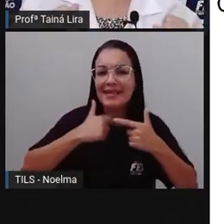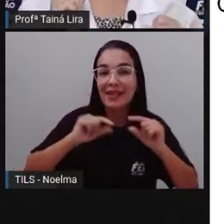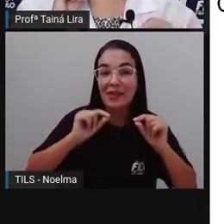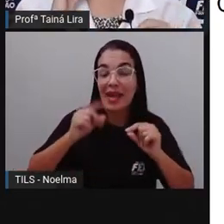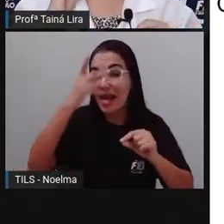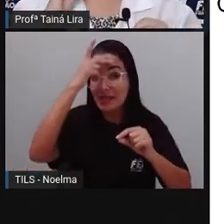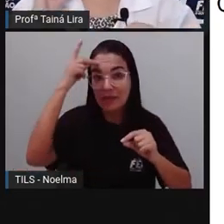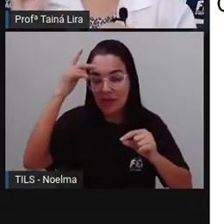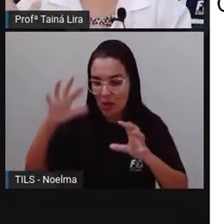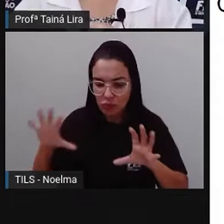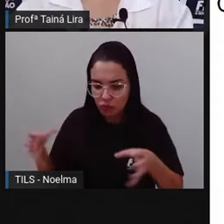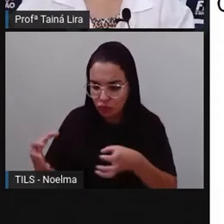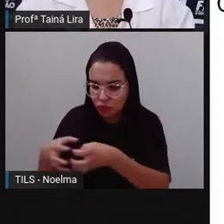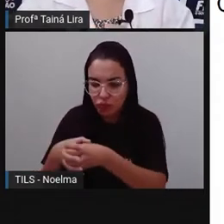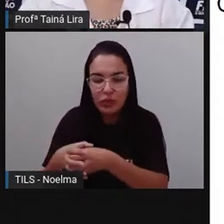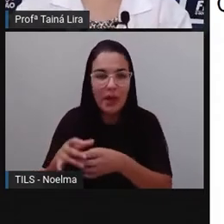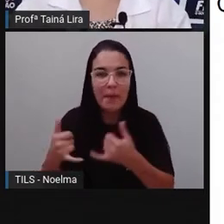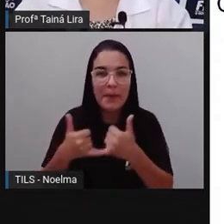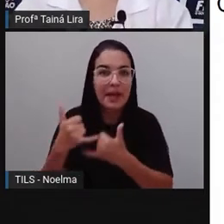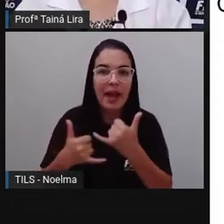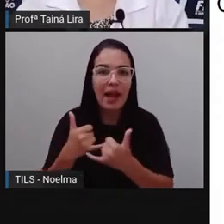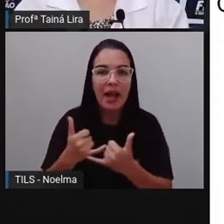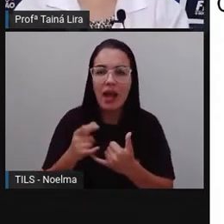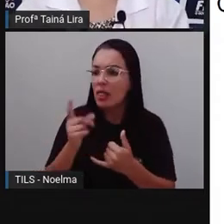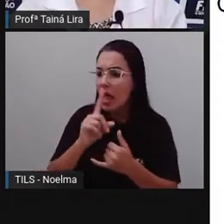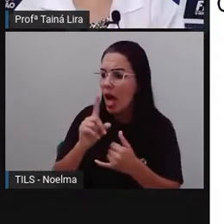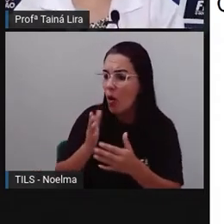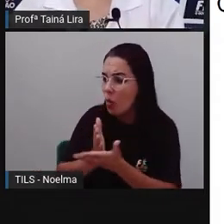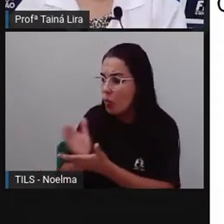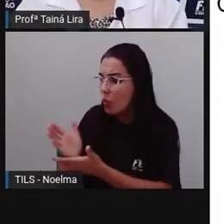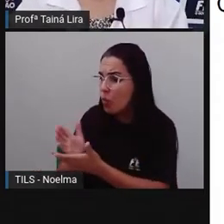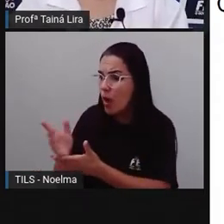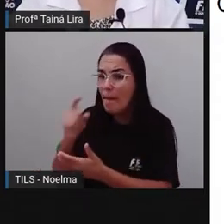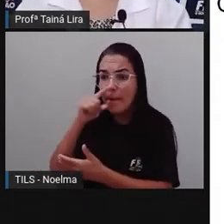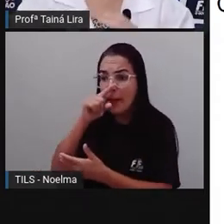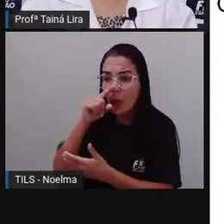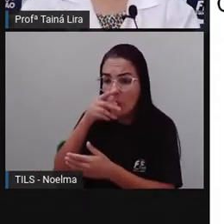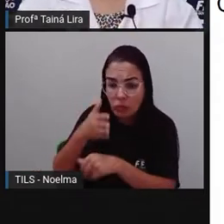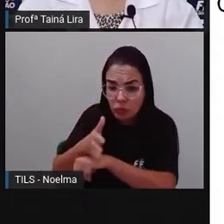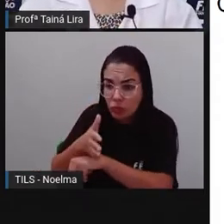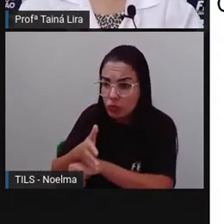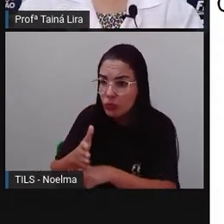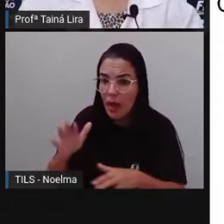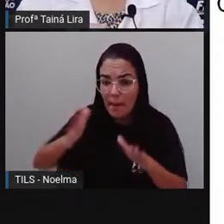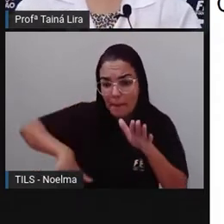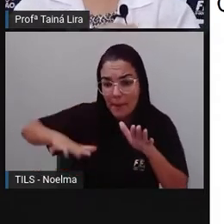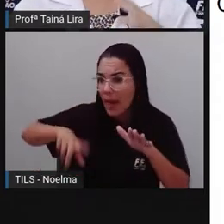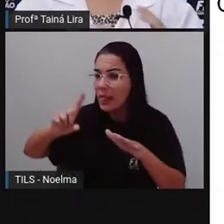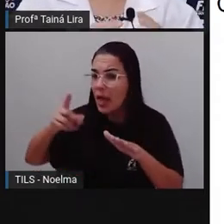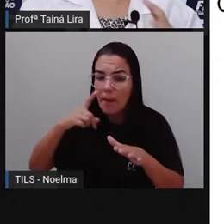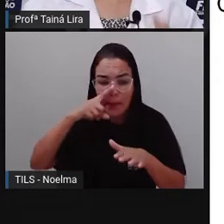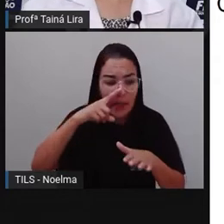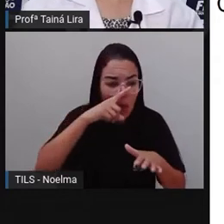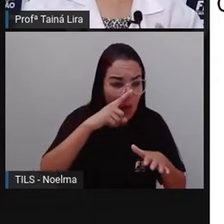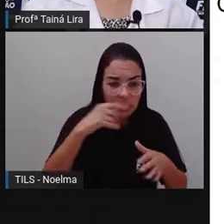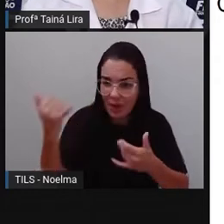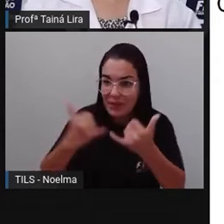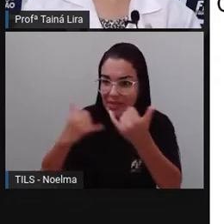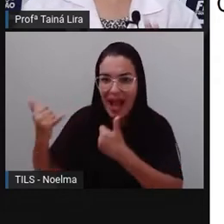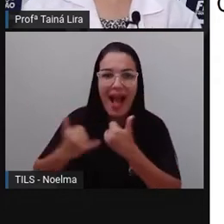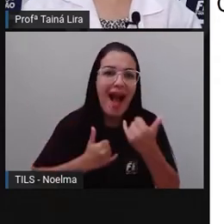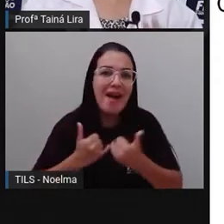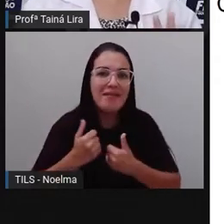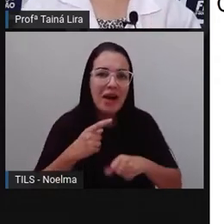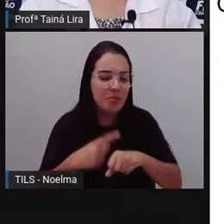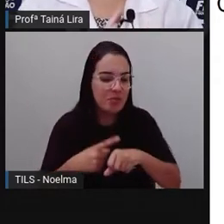brincando, e aí quando eu ia entrar numa, não, não entra por esse lado não, que esse lado aí é mais perigoso. Não, não vem para a praia tal horário